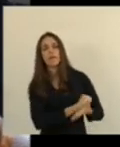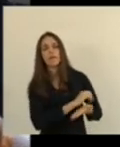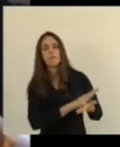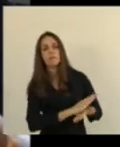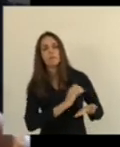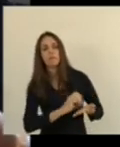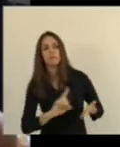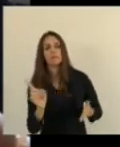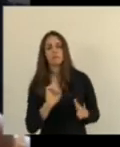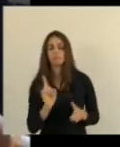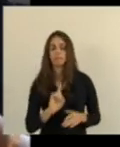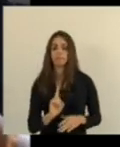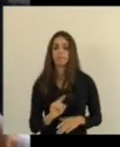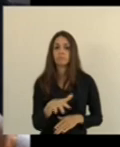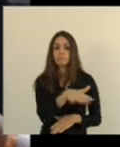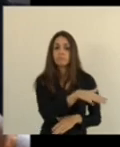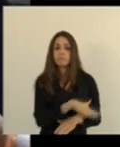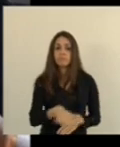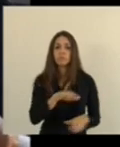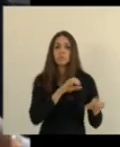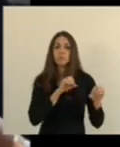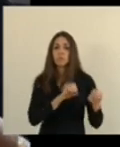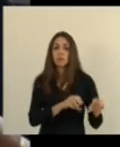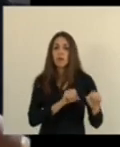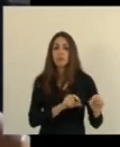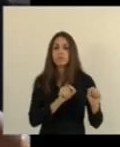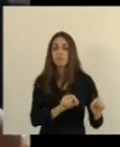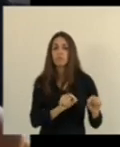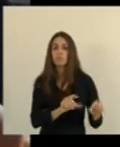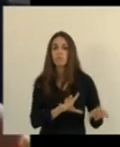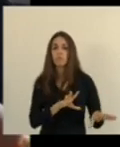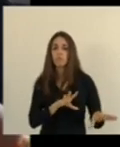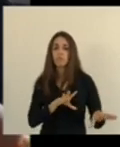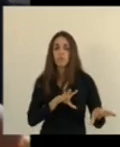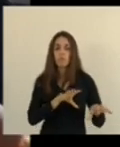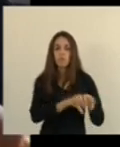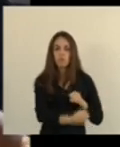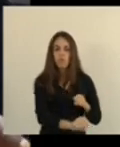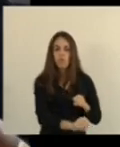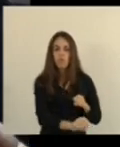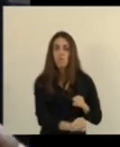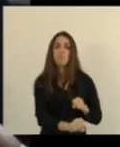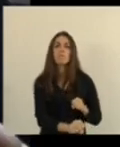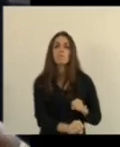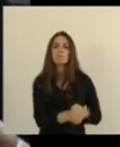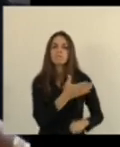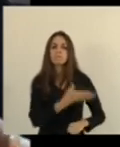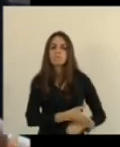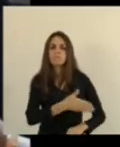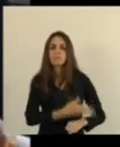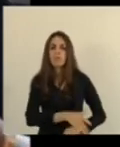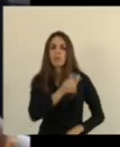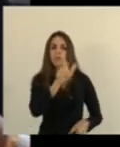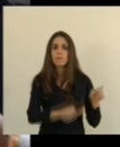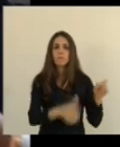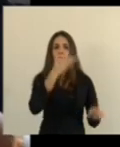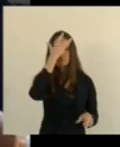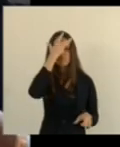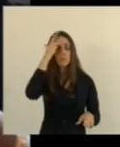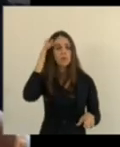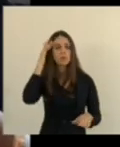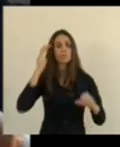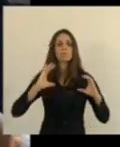ele pensou a educação para formar cidadãos e